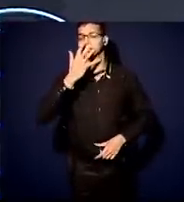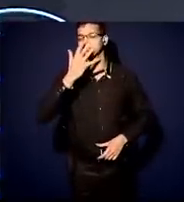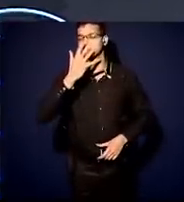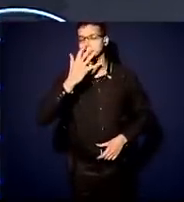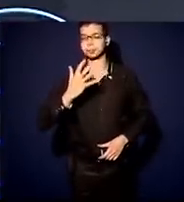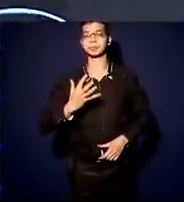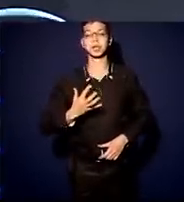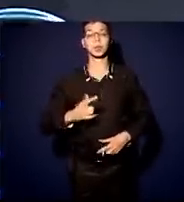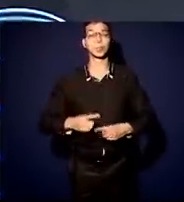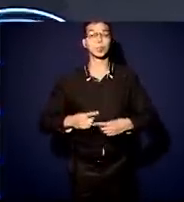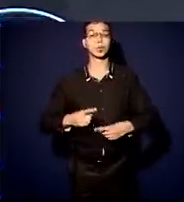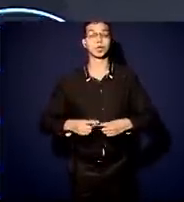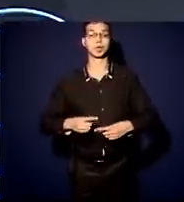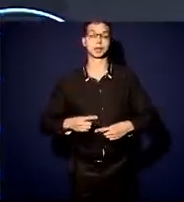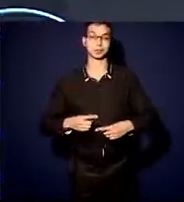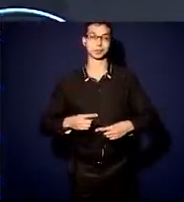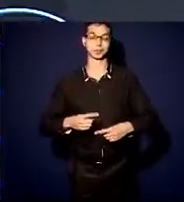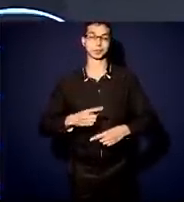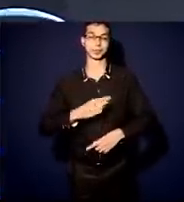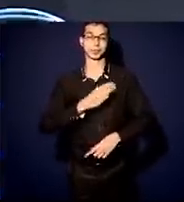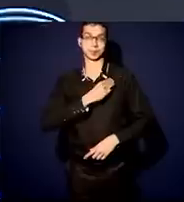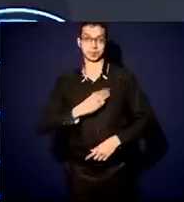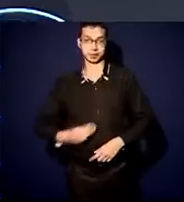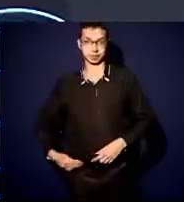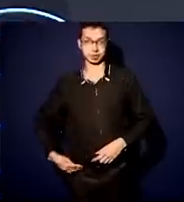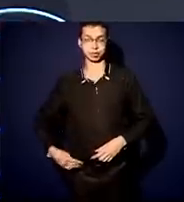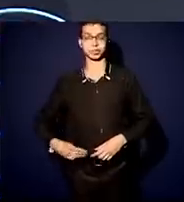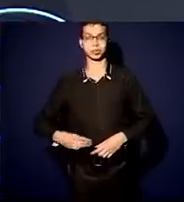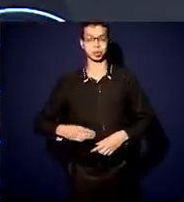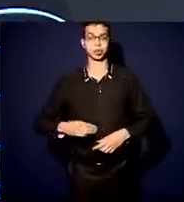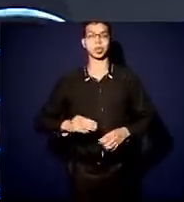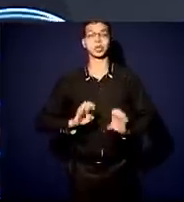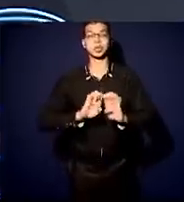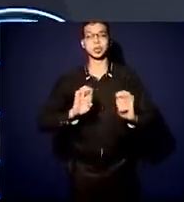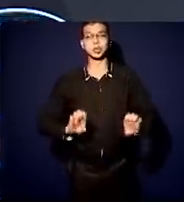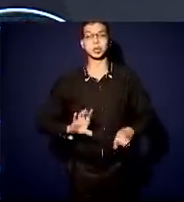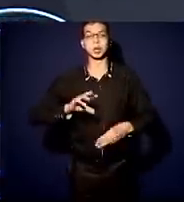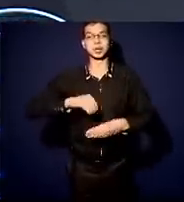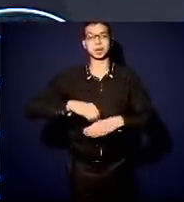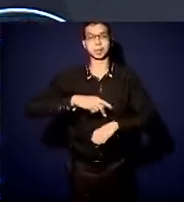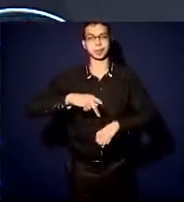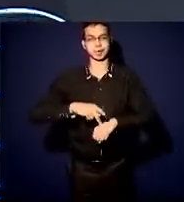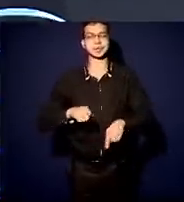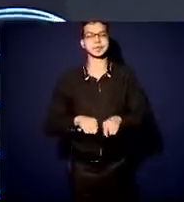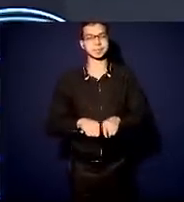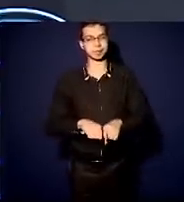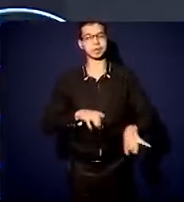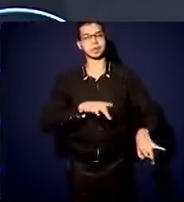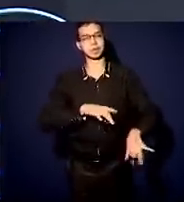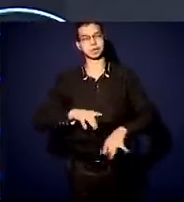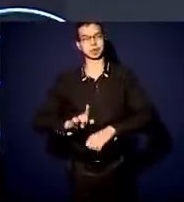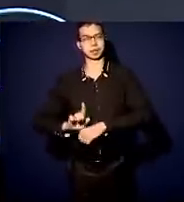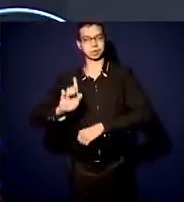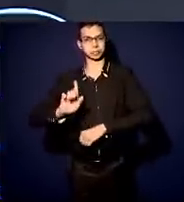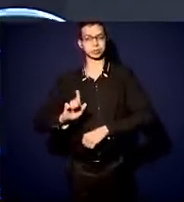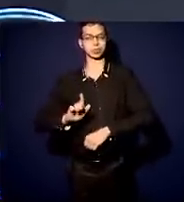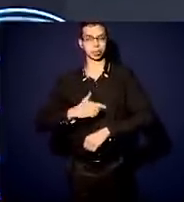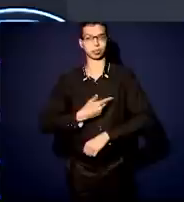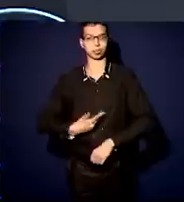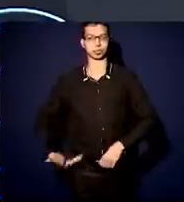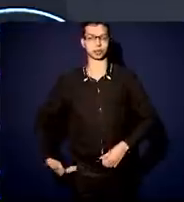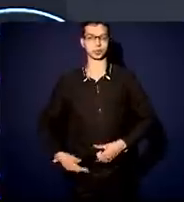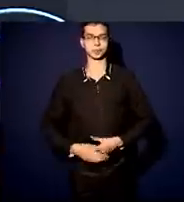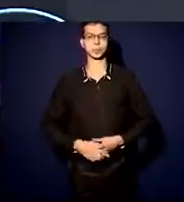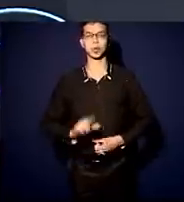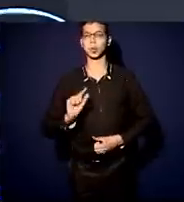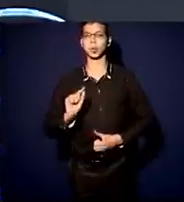infraestrutura e um técnico graduado por muitos anos também no governo. E o denominador comum é